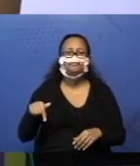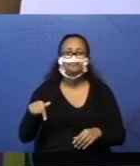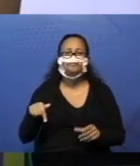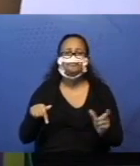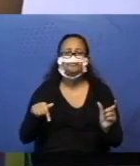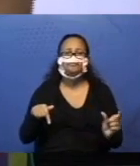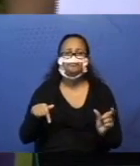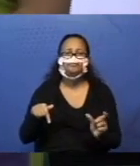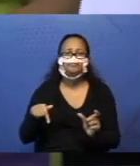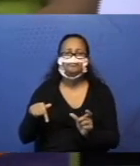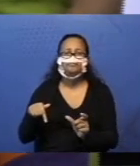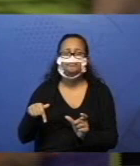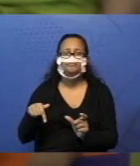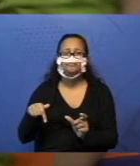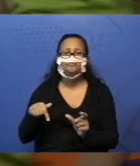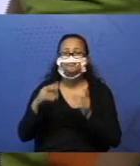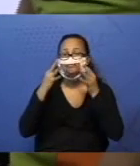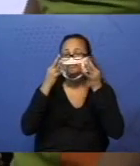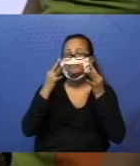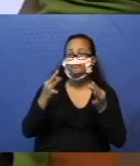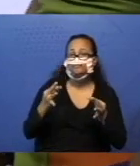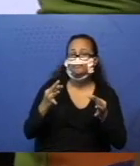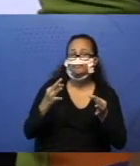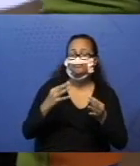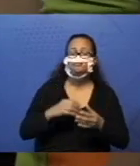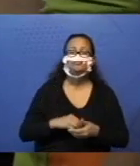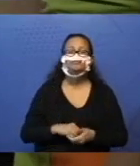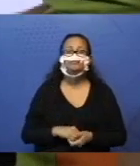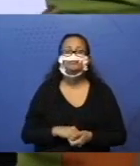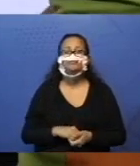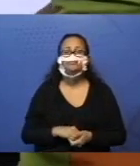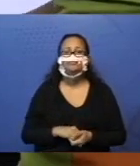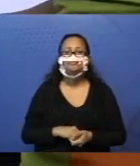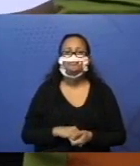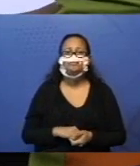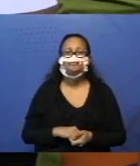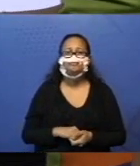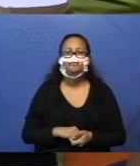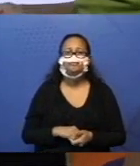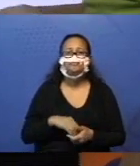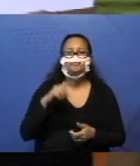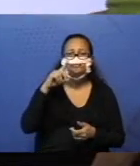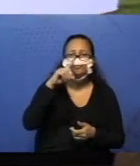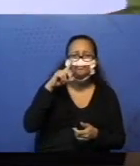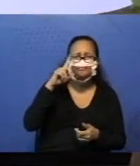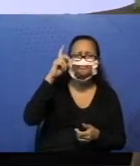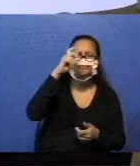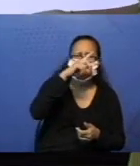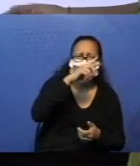quadrinho a mais, porque depois fica difícil de apagar. Porque a gente tá fazendo de lápis de cor, né?